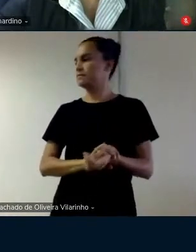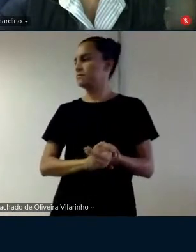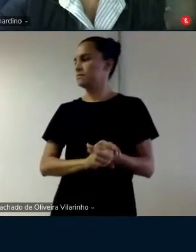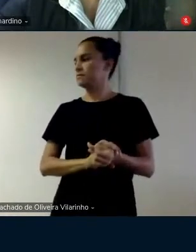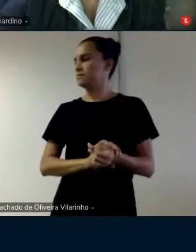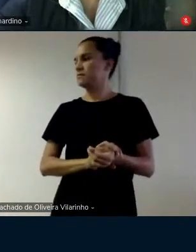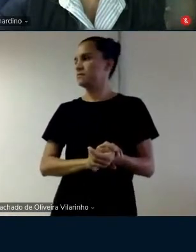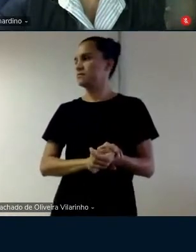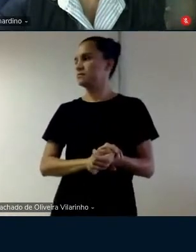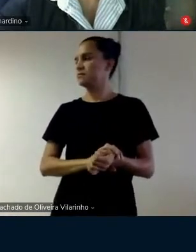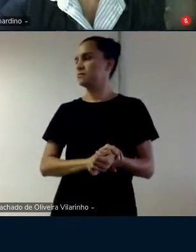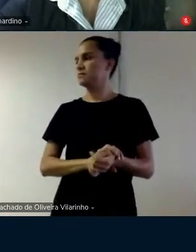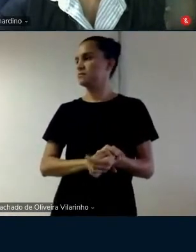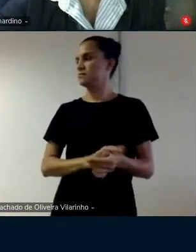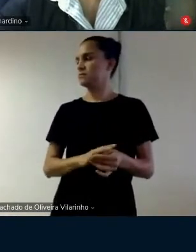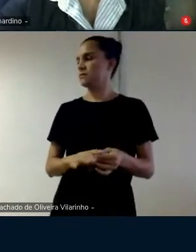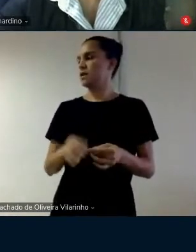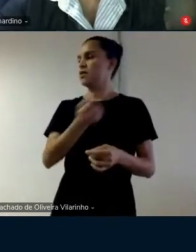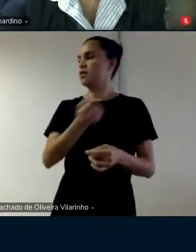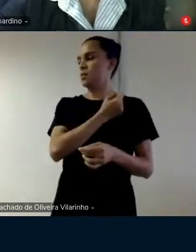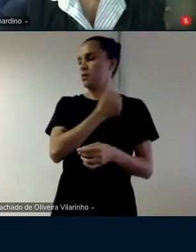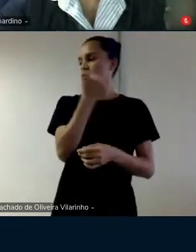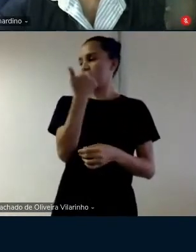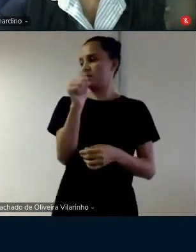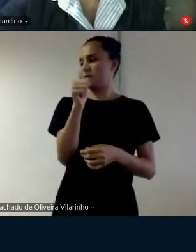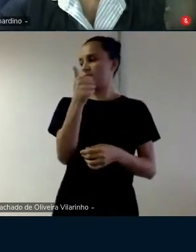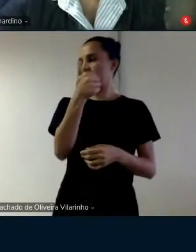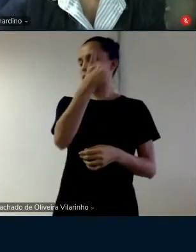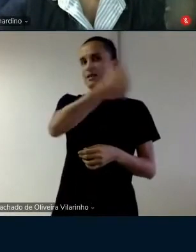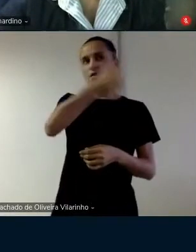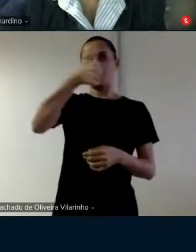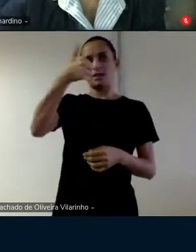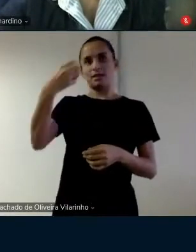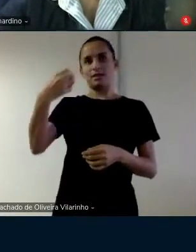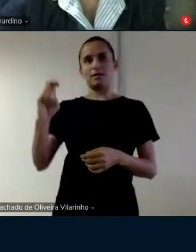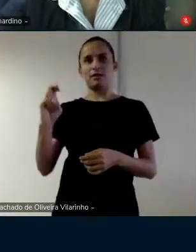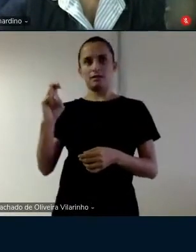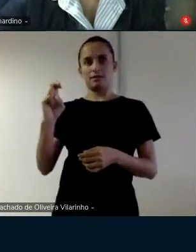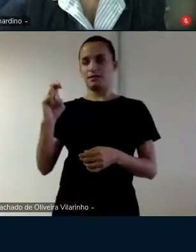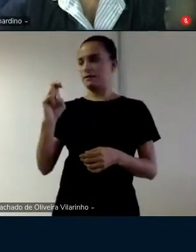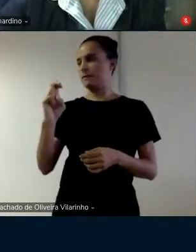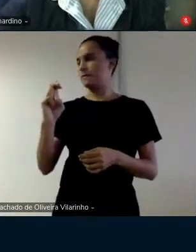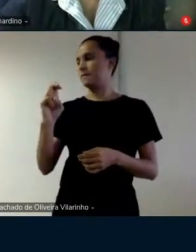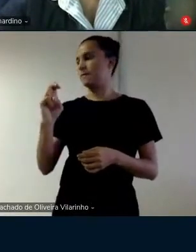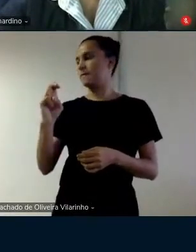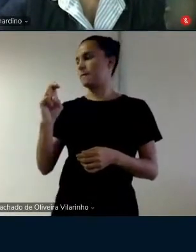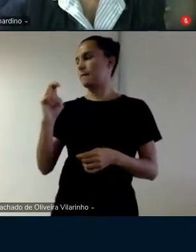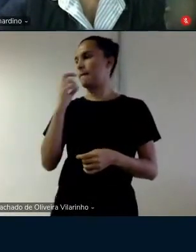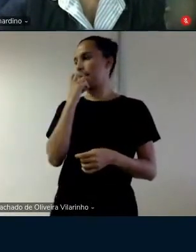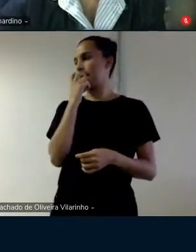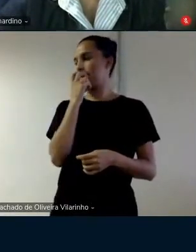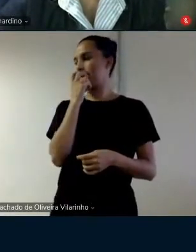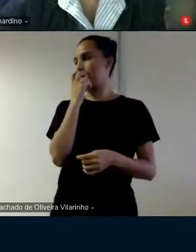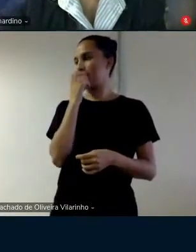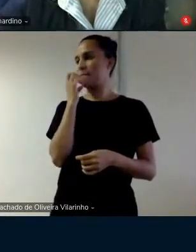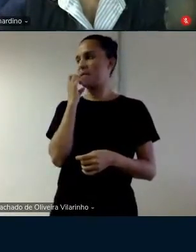e eu acho que você tem que colocar deixa eu terminar